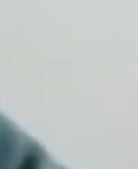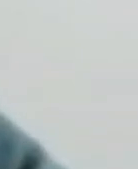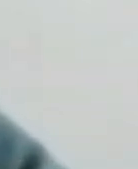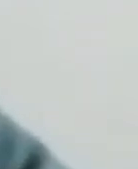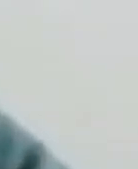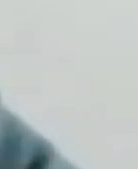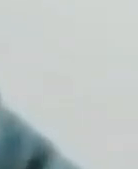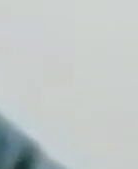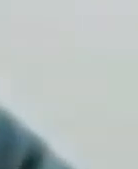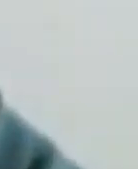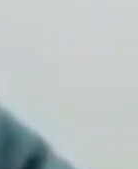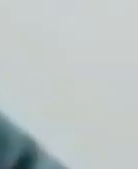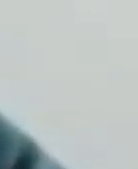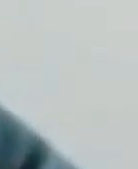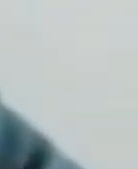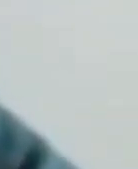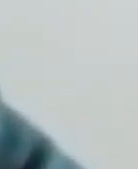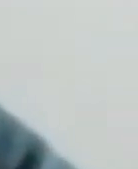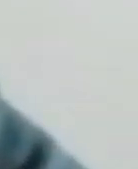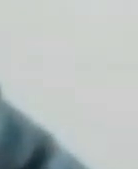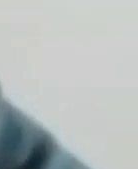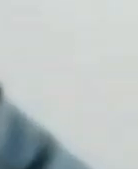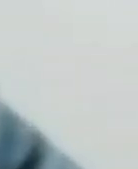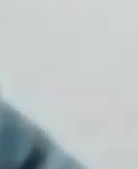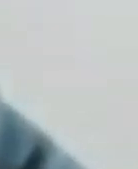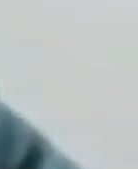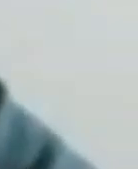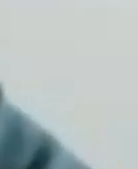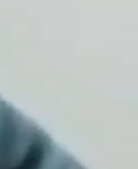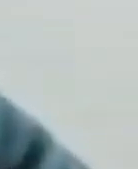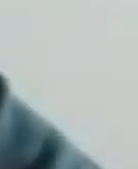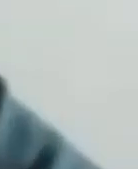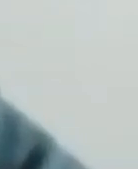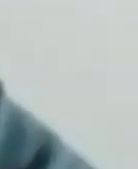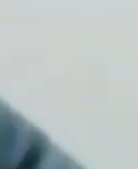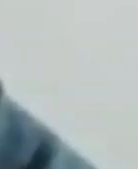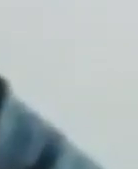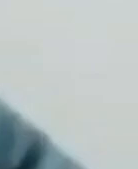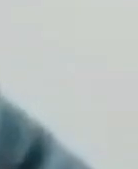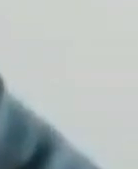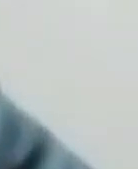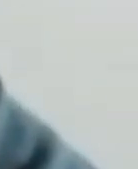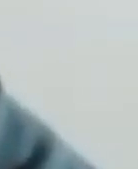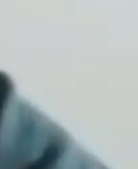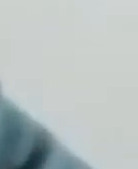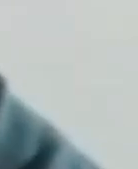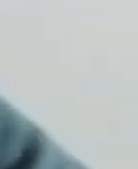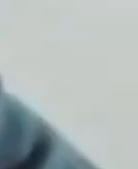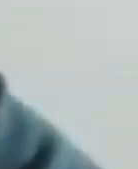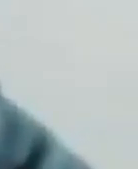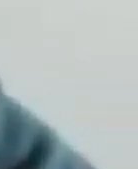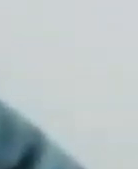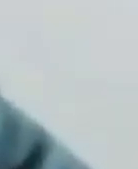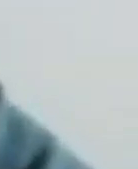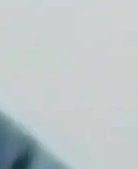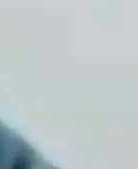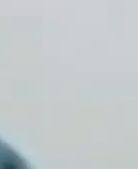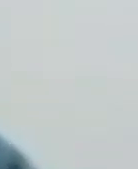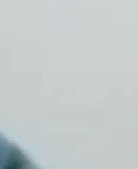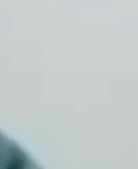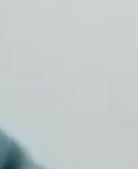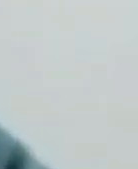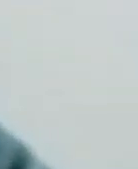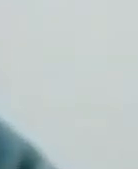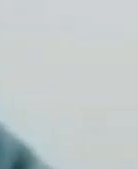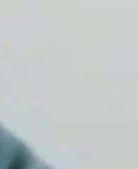Porque ele nem deveria estar preso. Nem deveria estar preso. Porque o Eliton Macedo é um